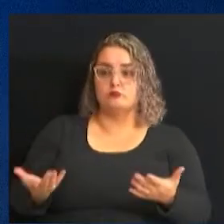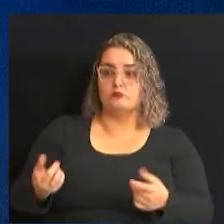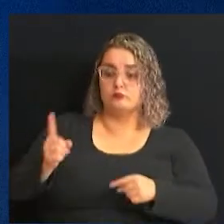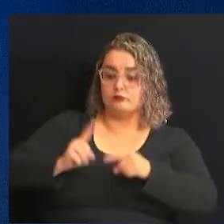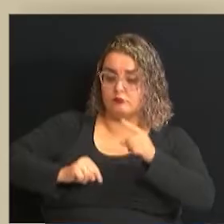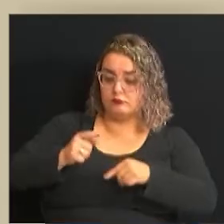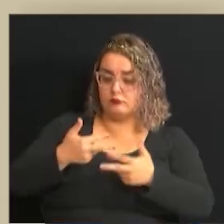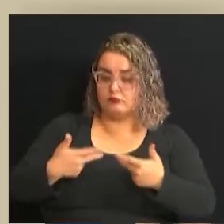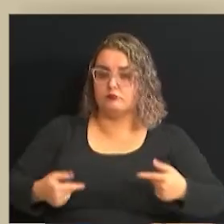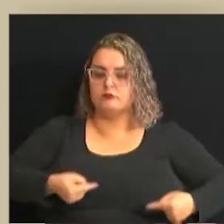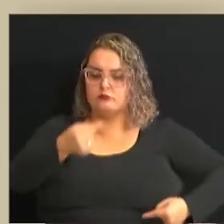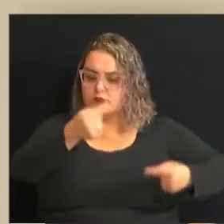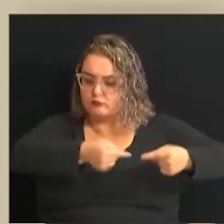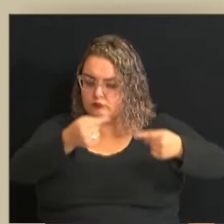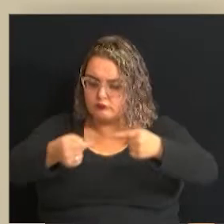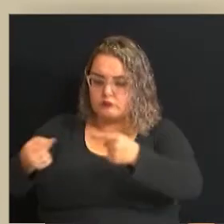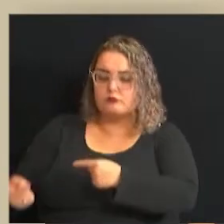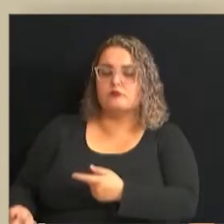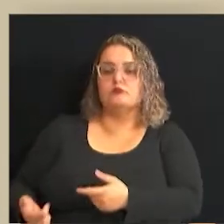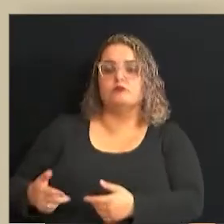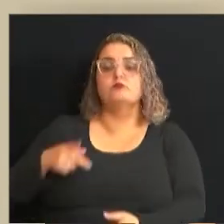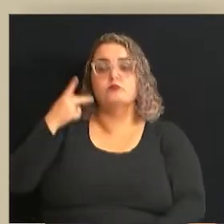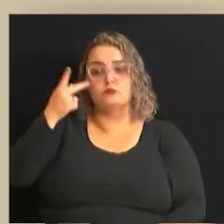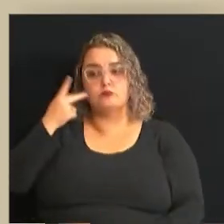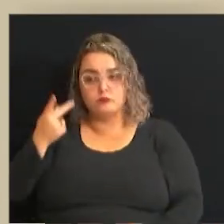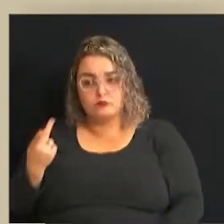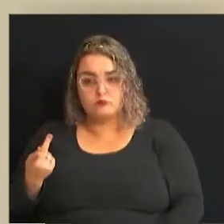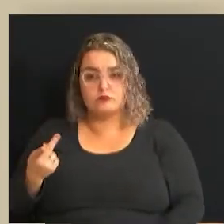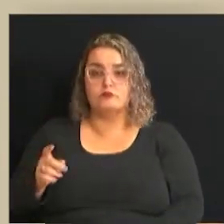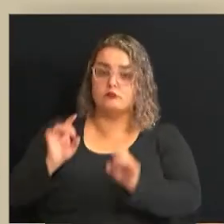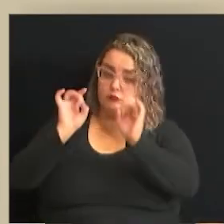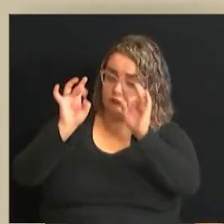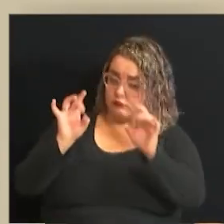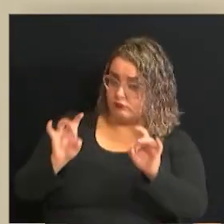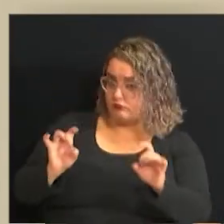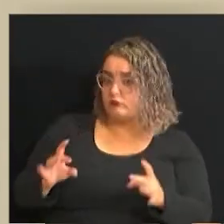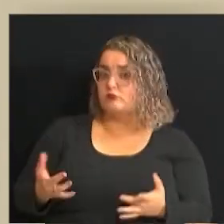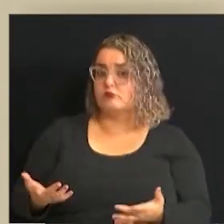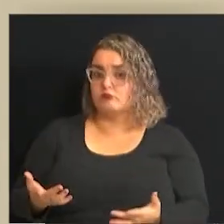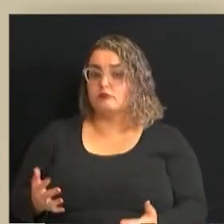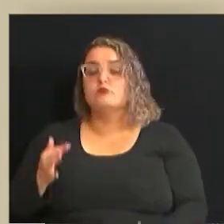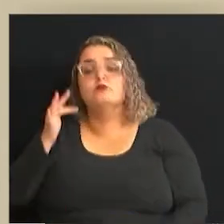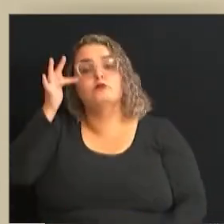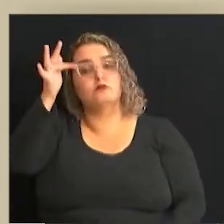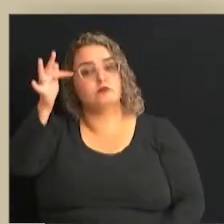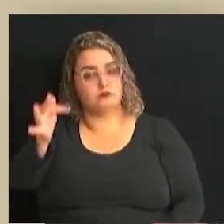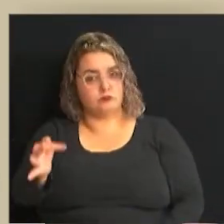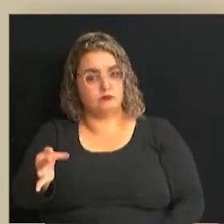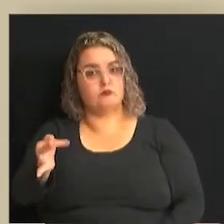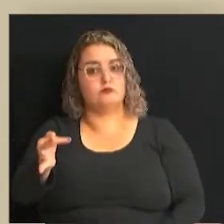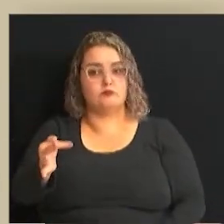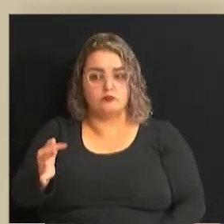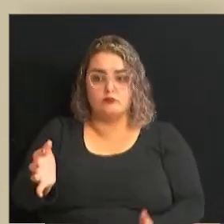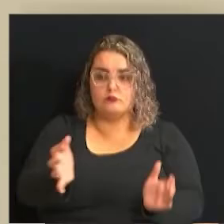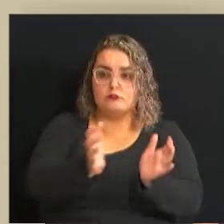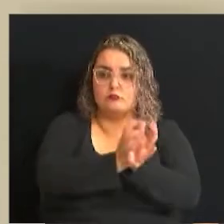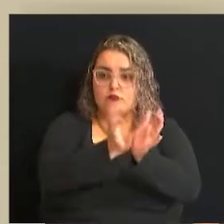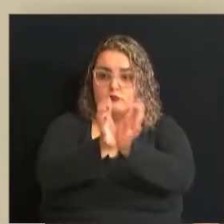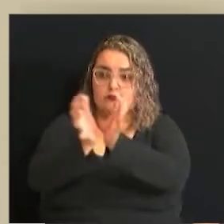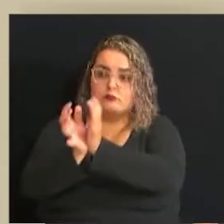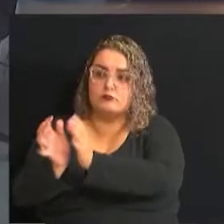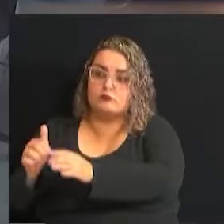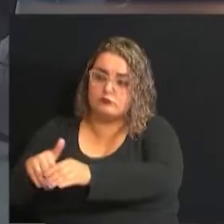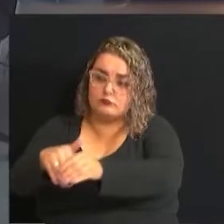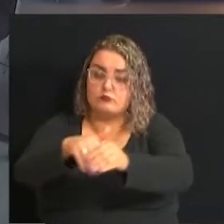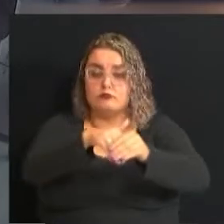de Campinas. A matéria foi amplamente debatida por parlamentares e especialistas e futuramente passará por